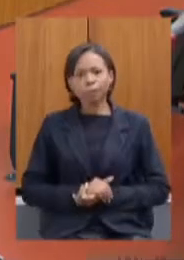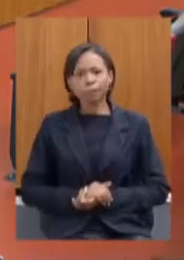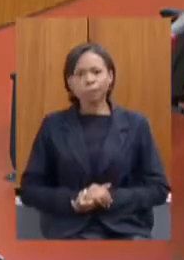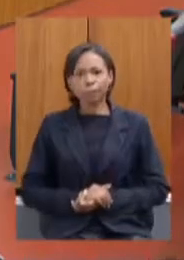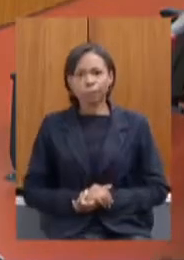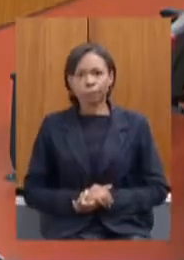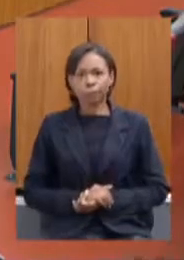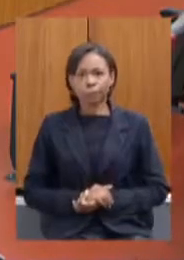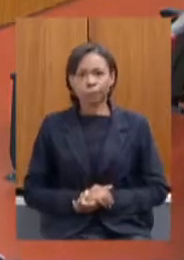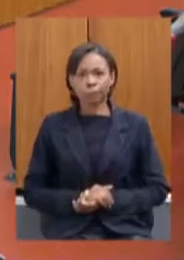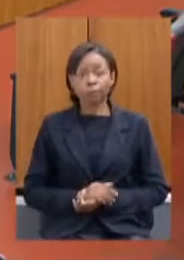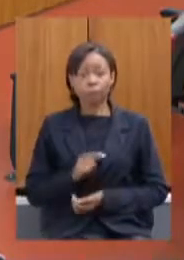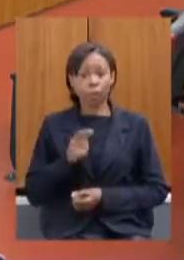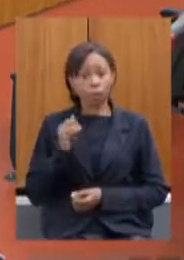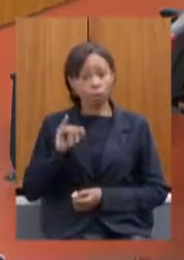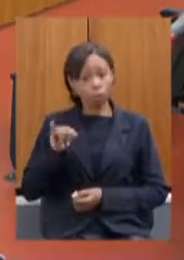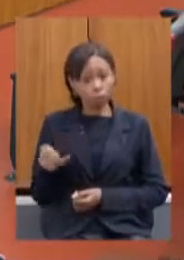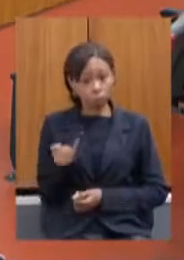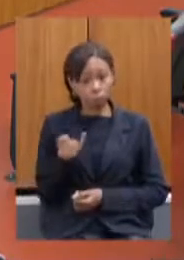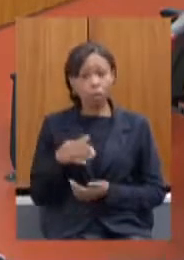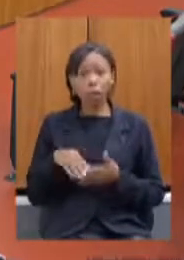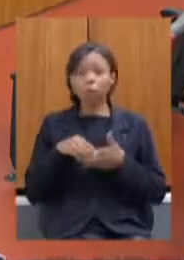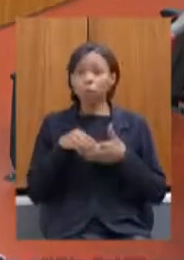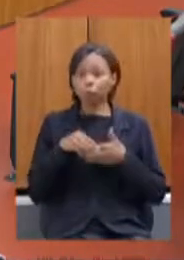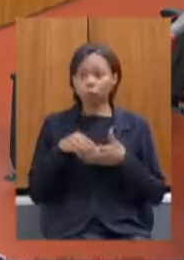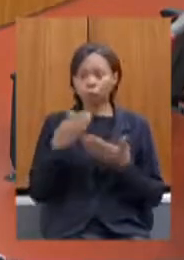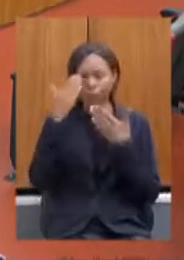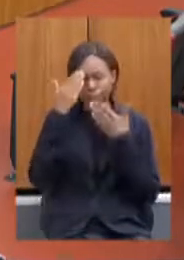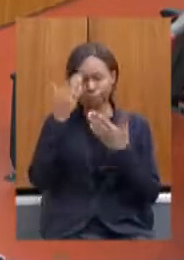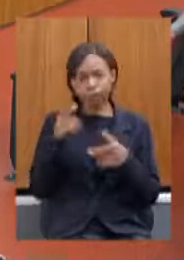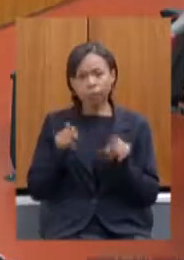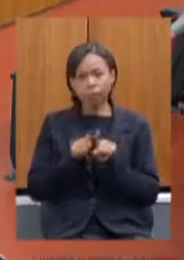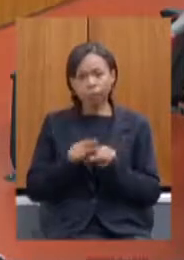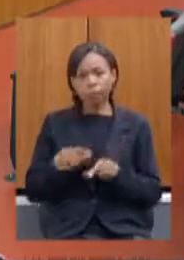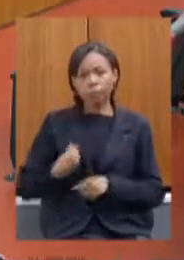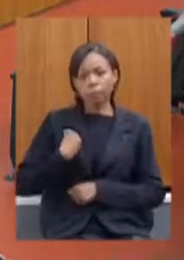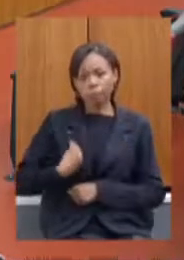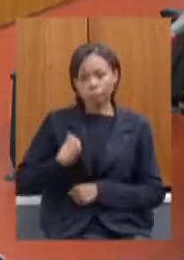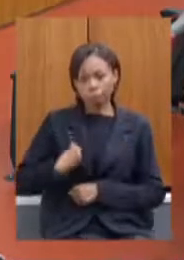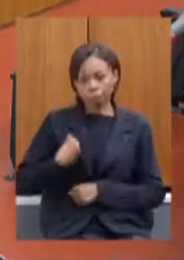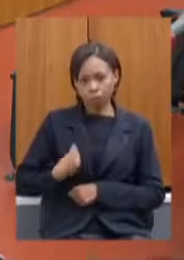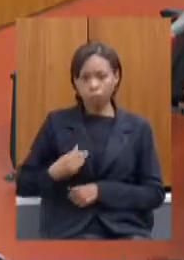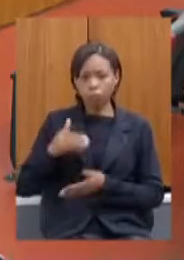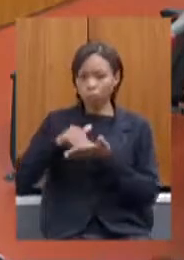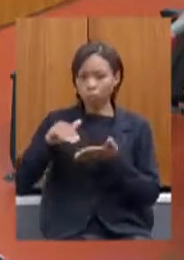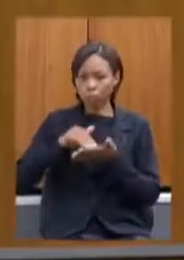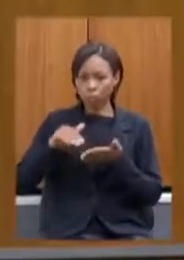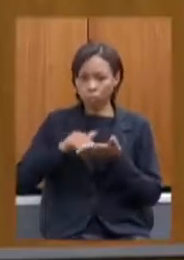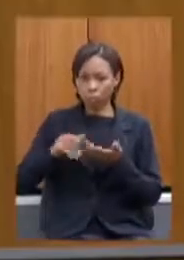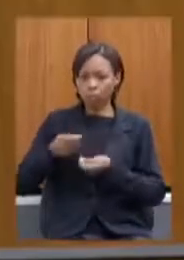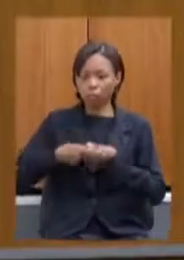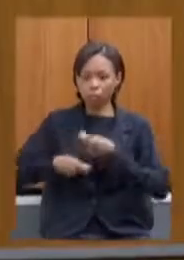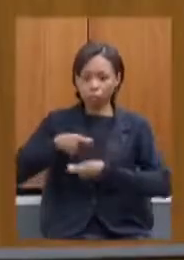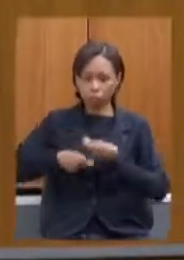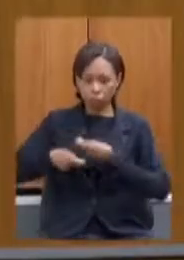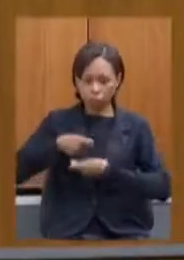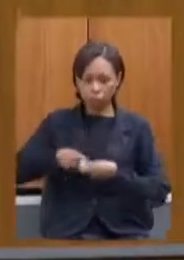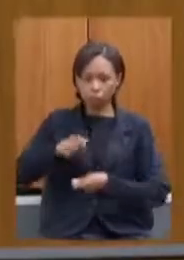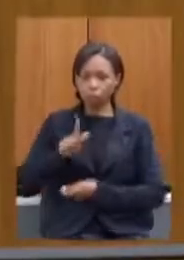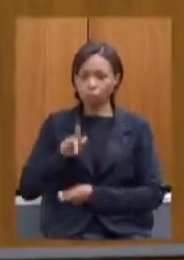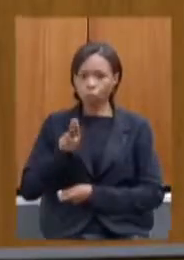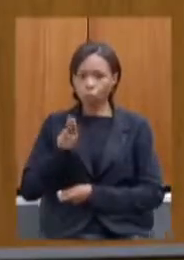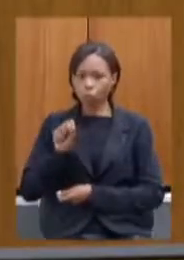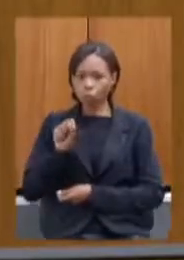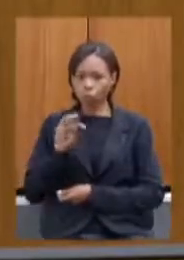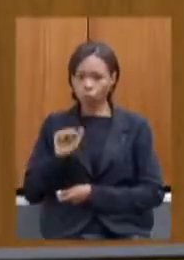quero aproveitar para cumprimentar e agradecer a participação do nosso secretário da fazenda Gustavo Barbosa